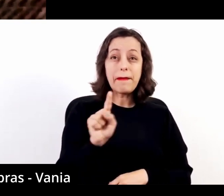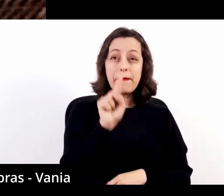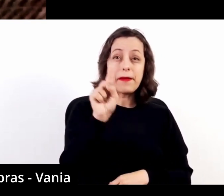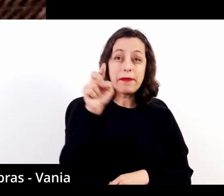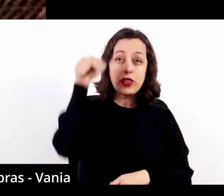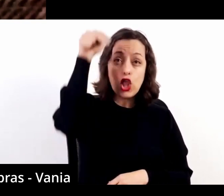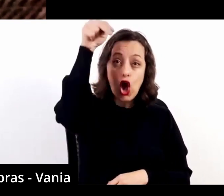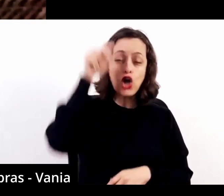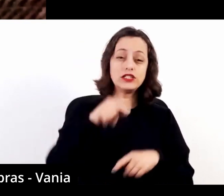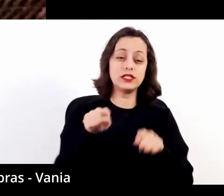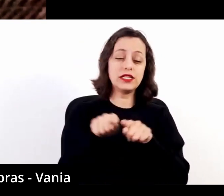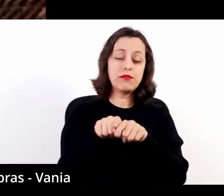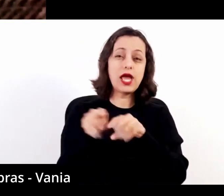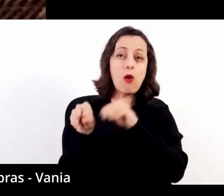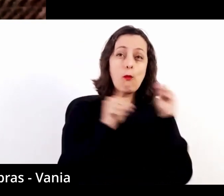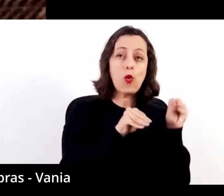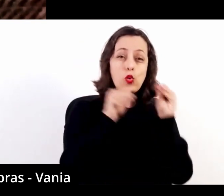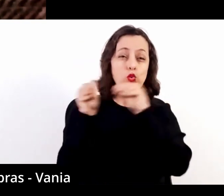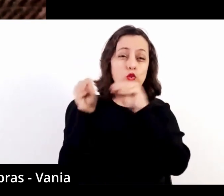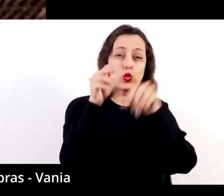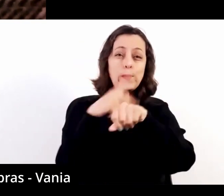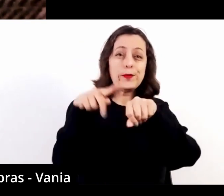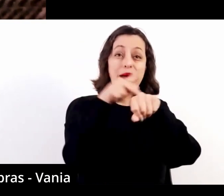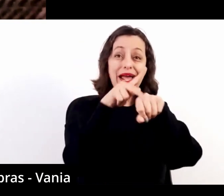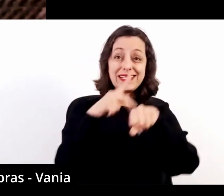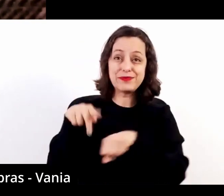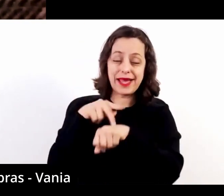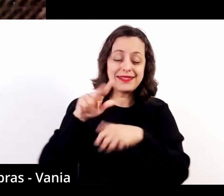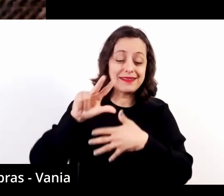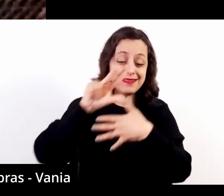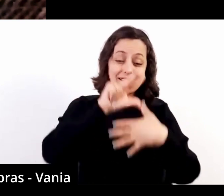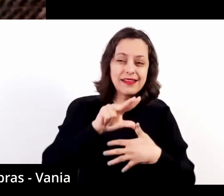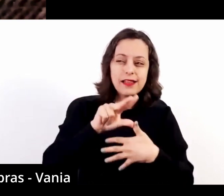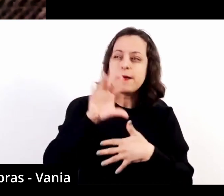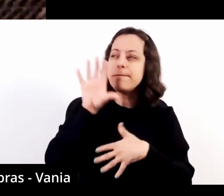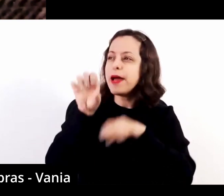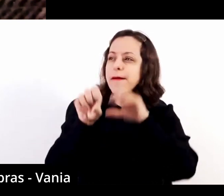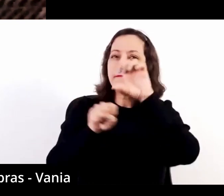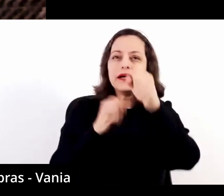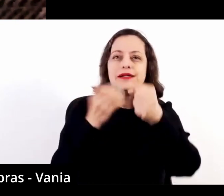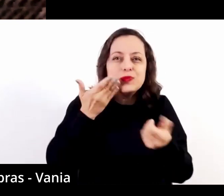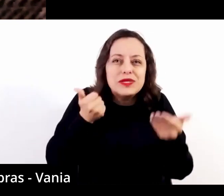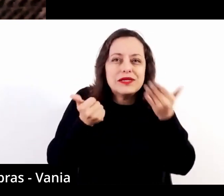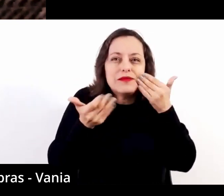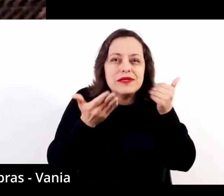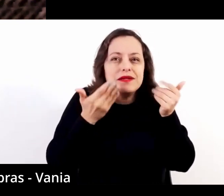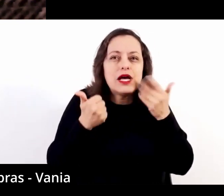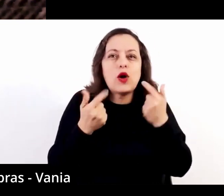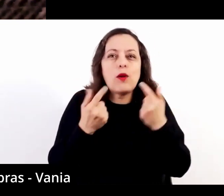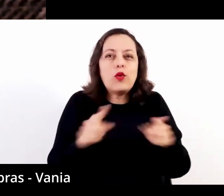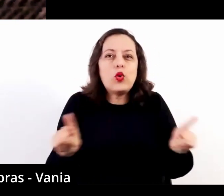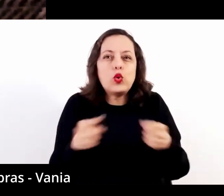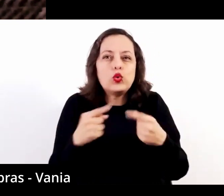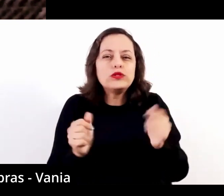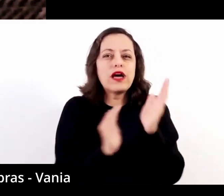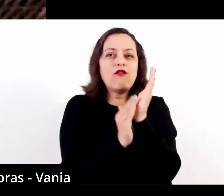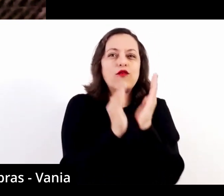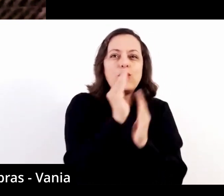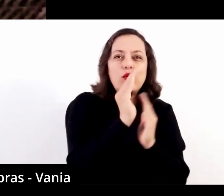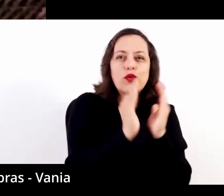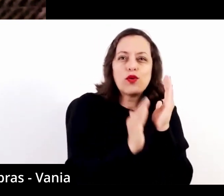diversos países latino-americanos, recolhendo as suas impressões, as suas músicas, os seus